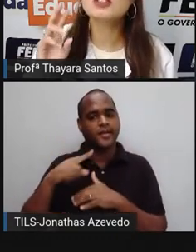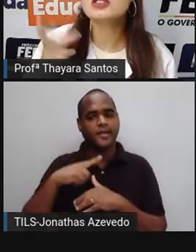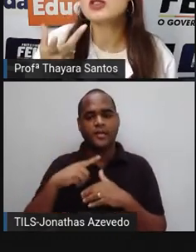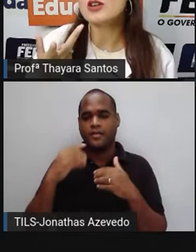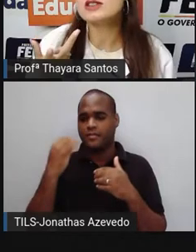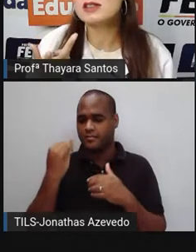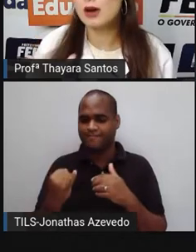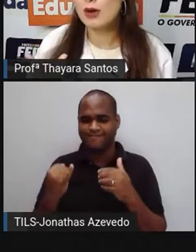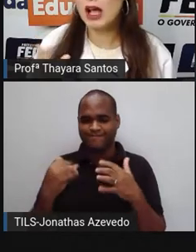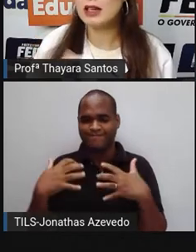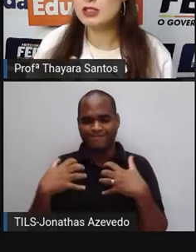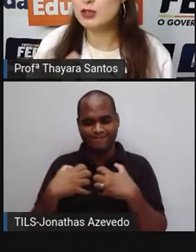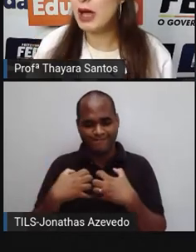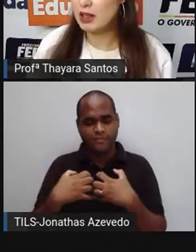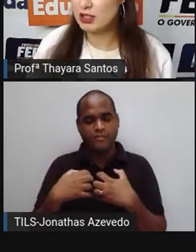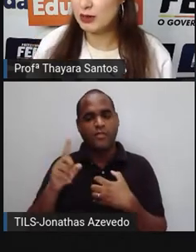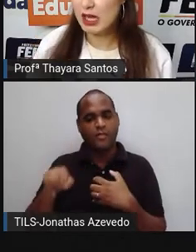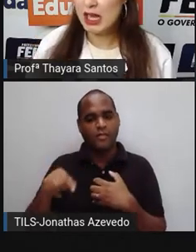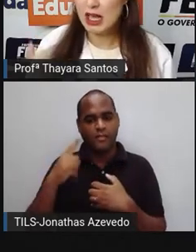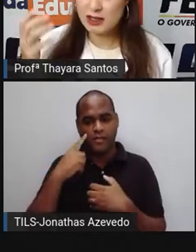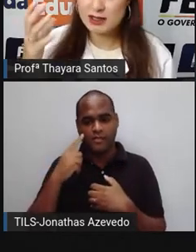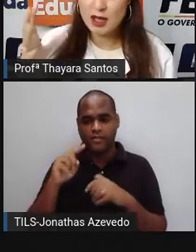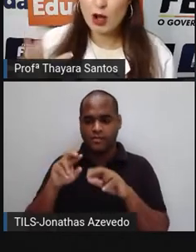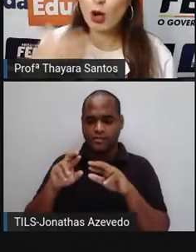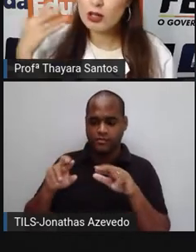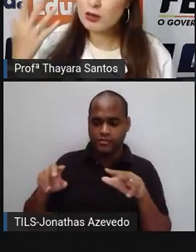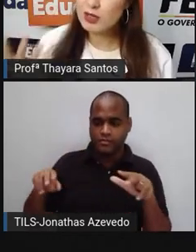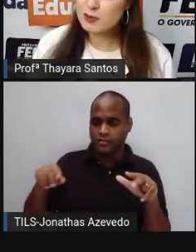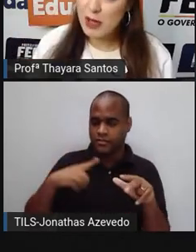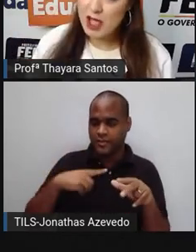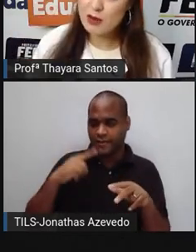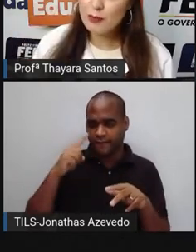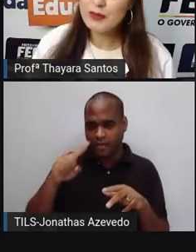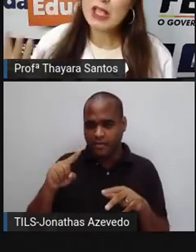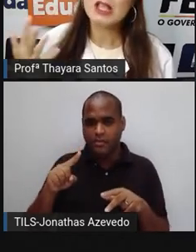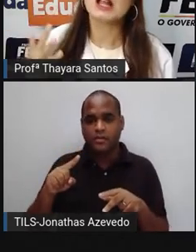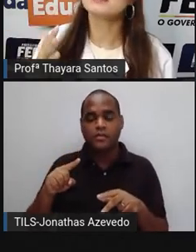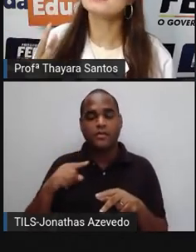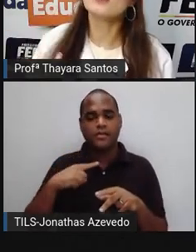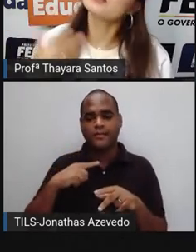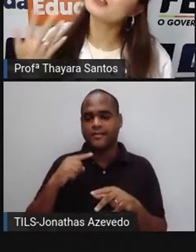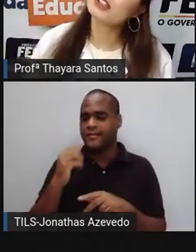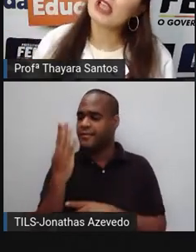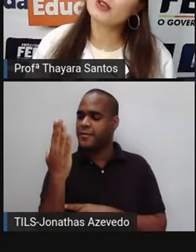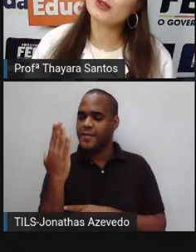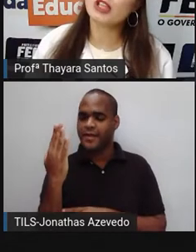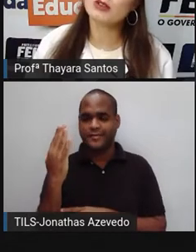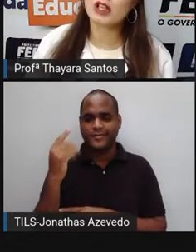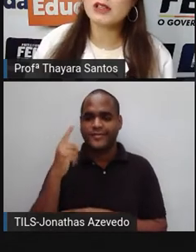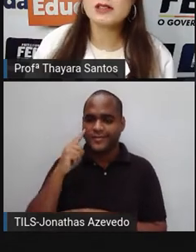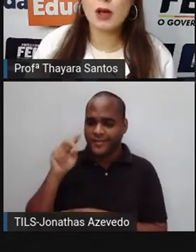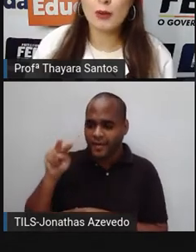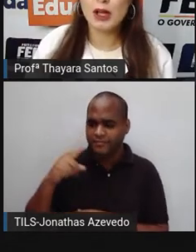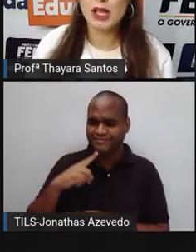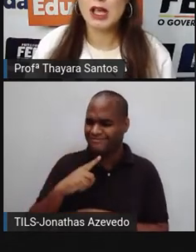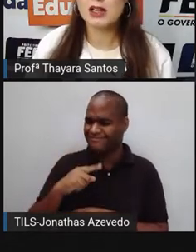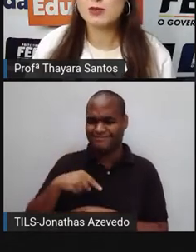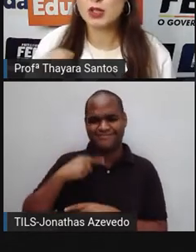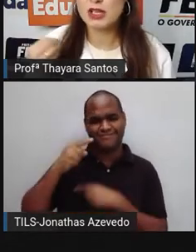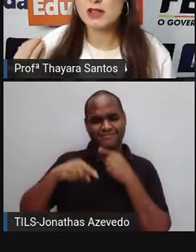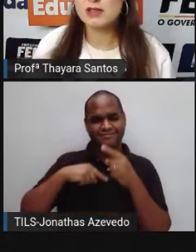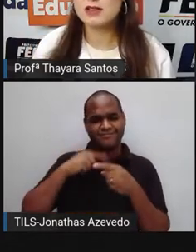têm uma distorção ali de imagem. Elas olham no espelho e elas não se enxergam do jeito que elas são.